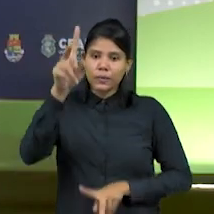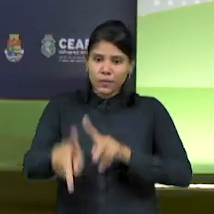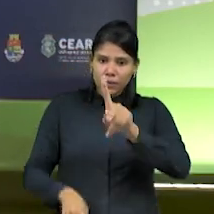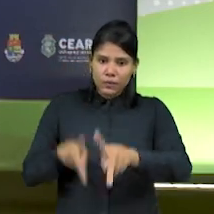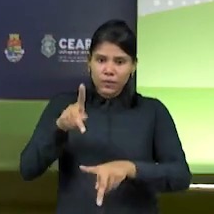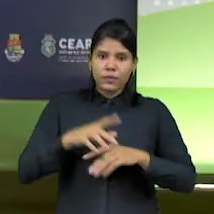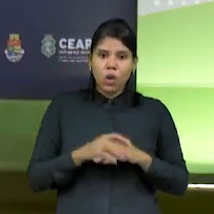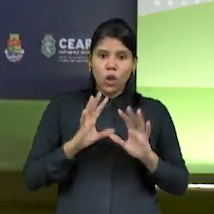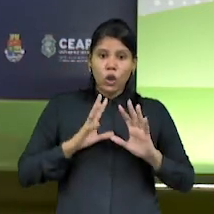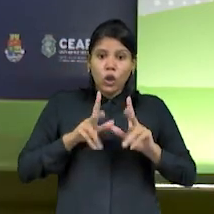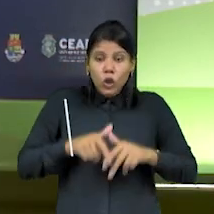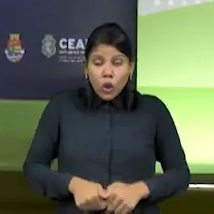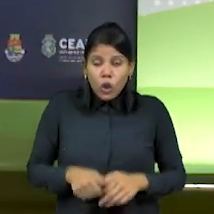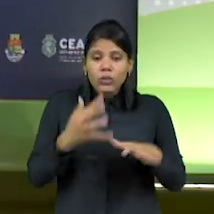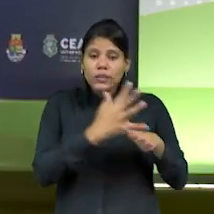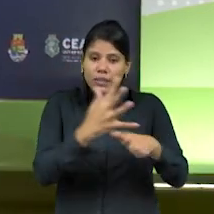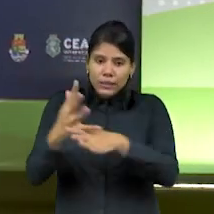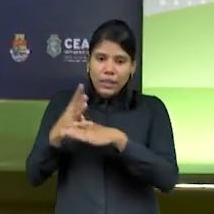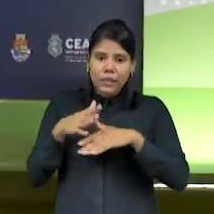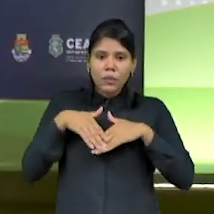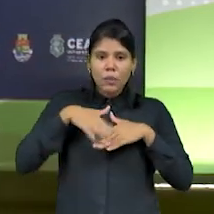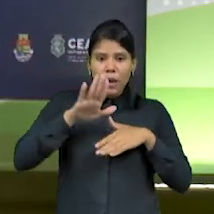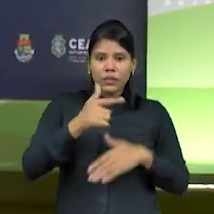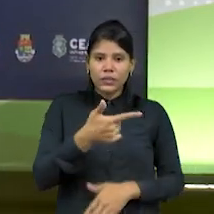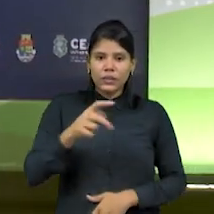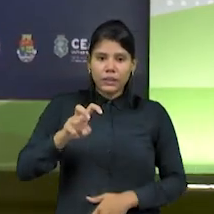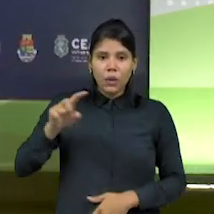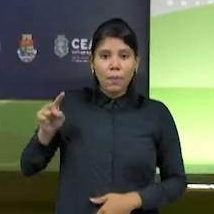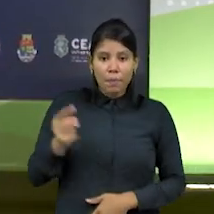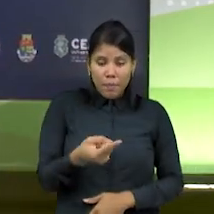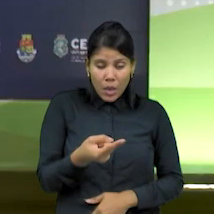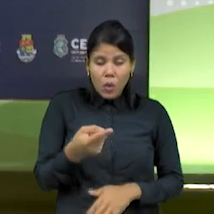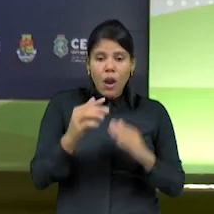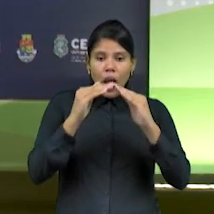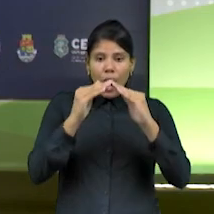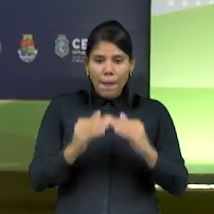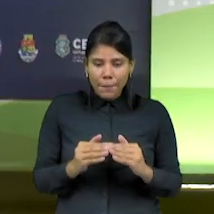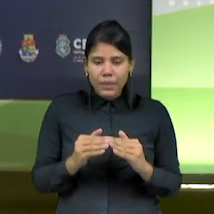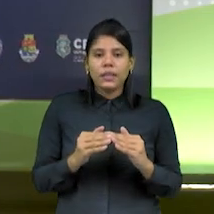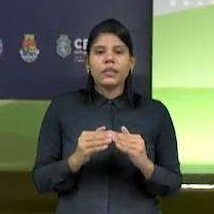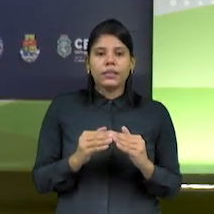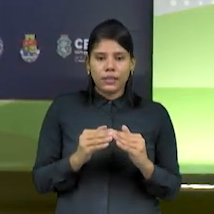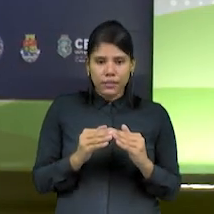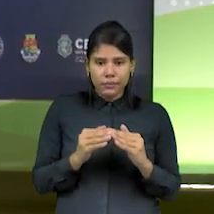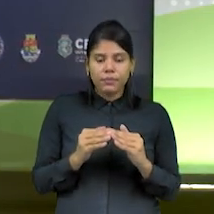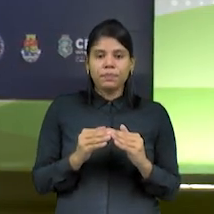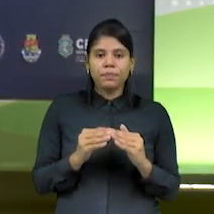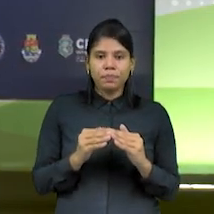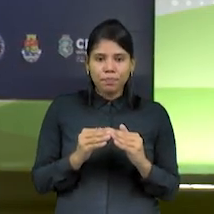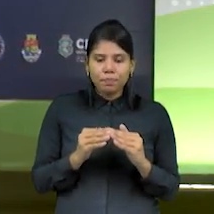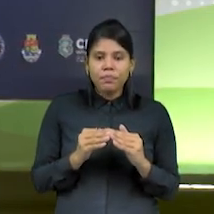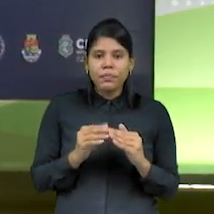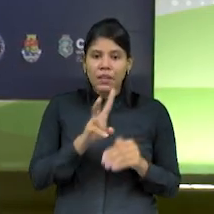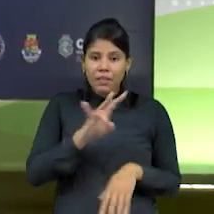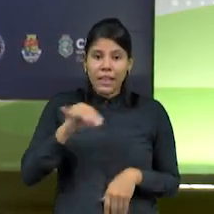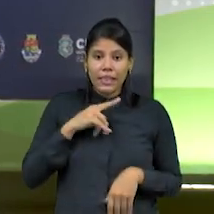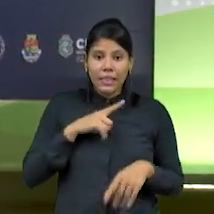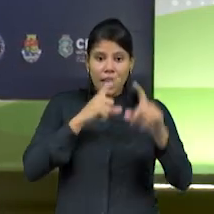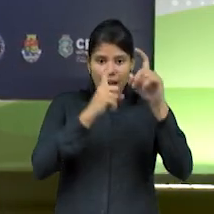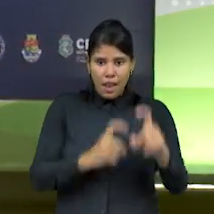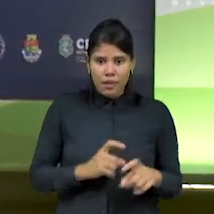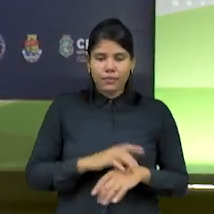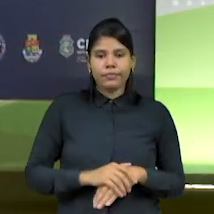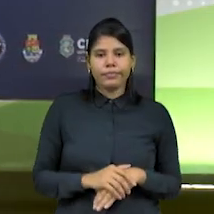25 mil habitantes no Ceará terão a base do raio. Com isso, nós vamos chegar a 80% da população cearense atendido com esse reforço